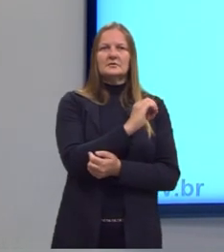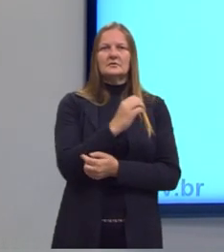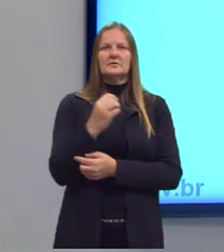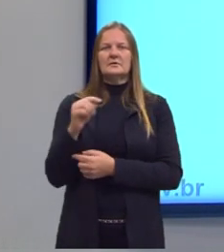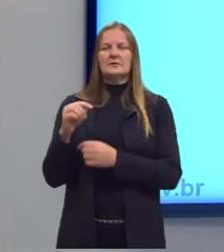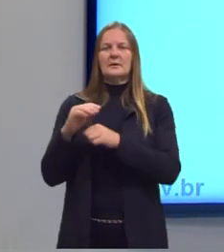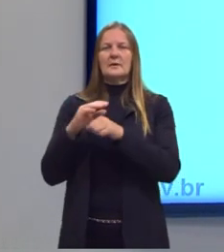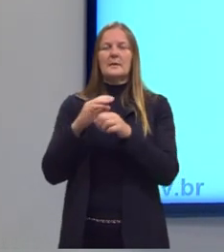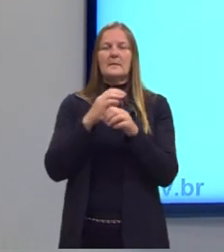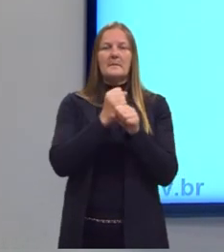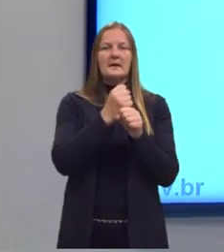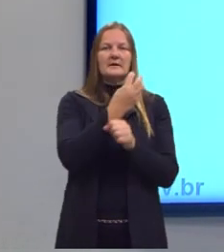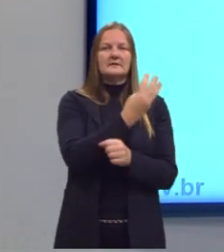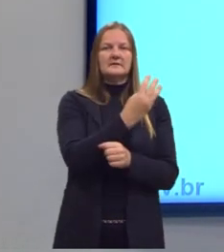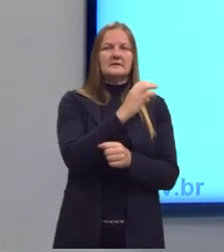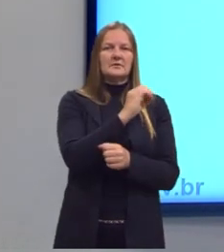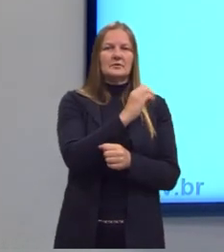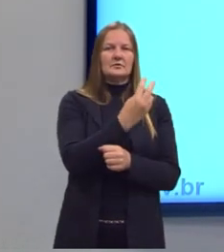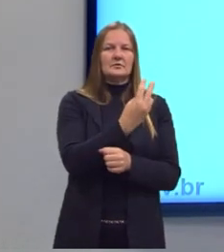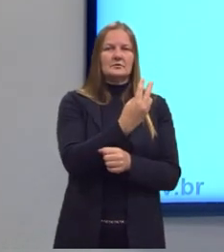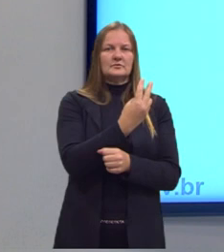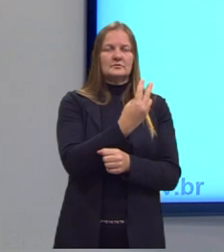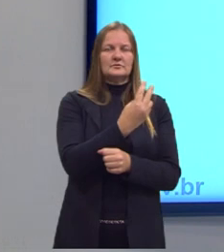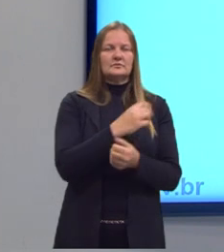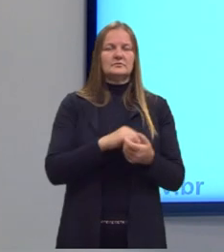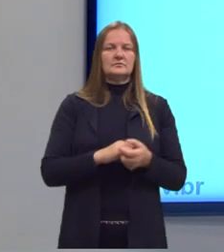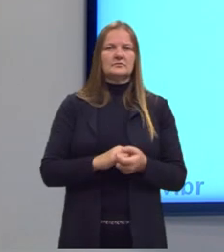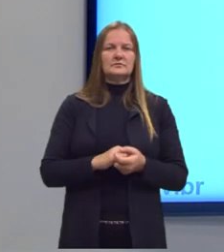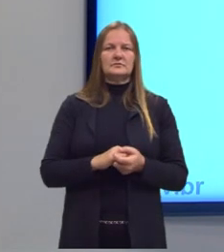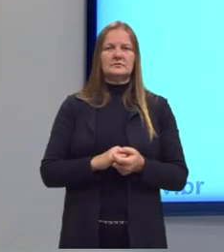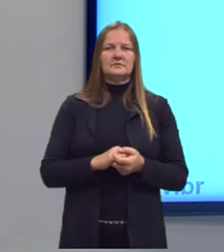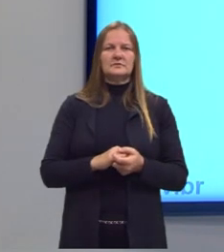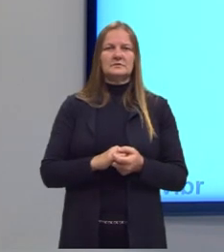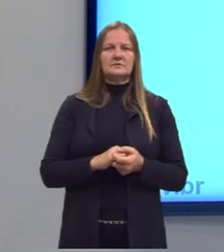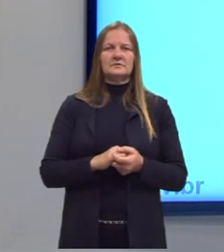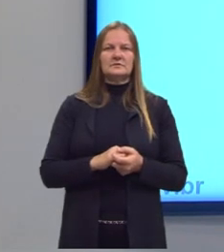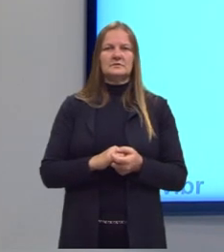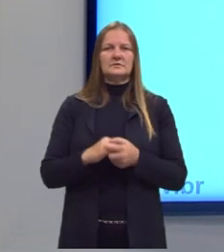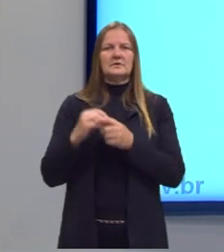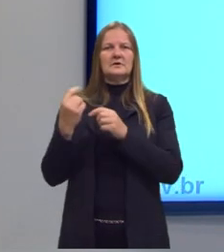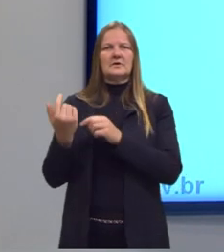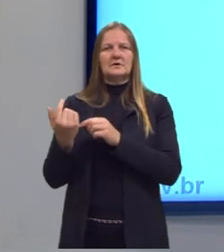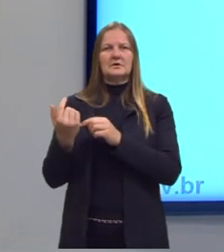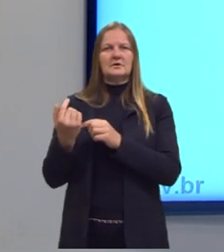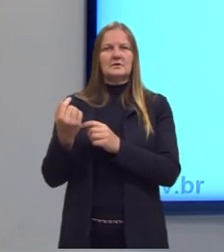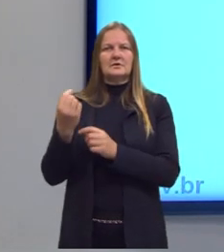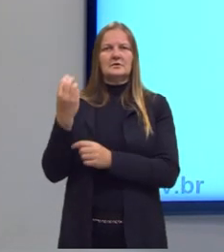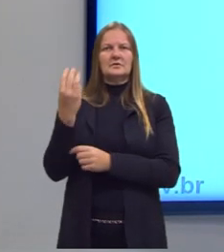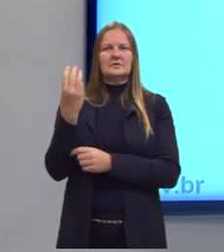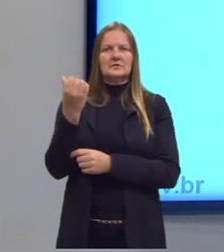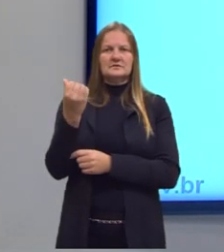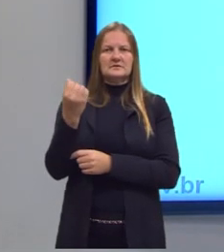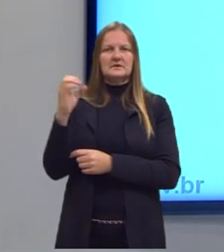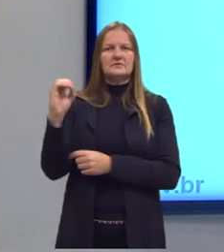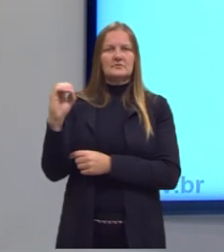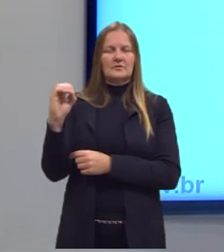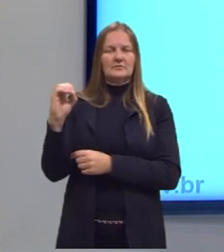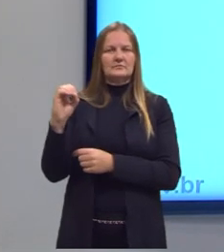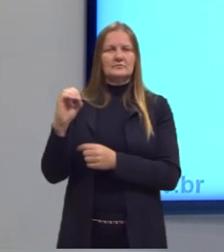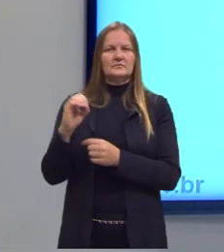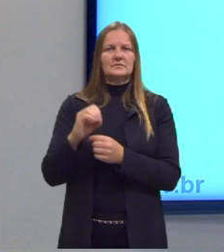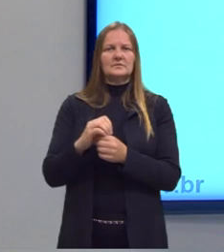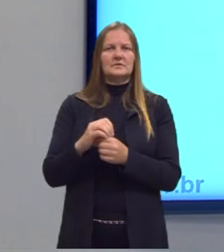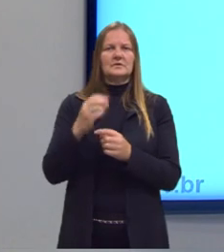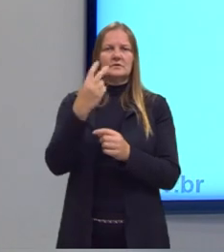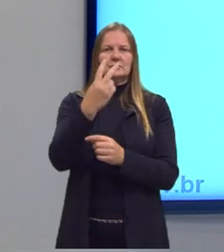mais três oxigênios, porque o oxigênio aparece nas duas substâncias. E nessa aqui eu tenho os seis oxigênios, multiplicando três